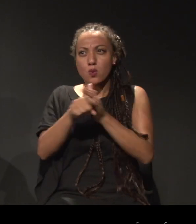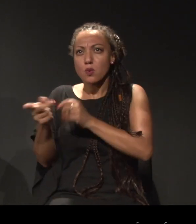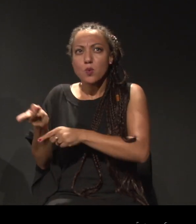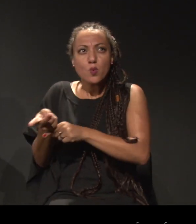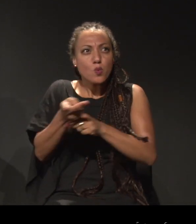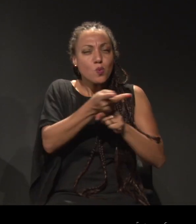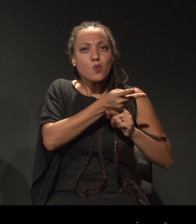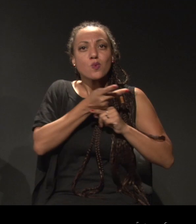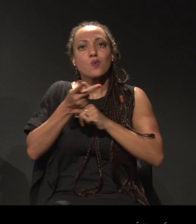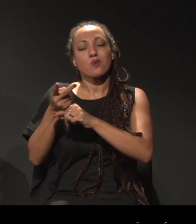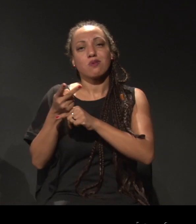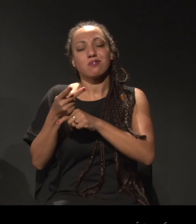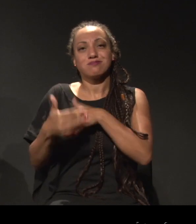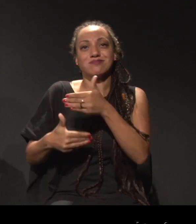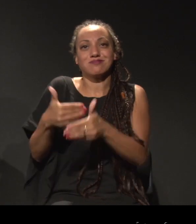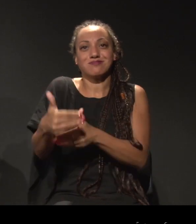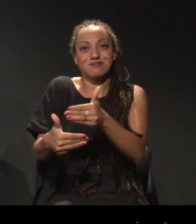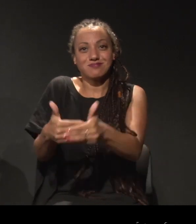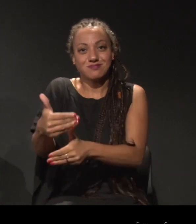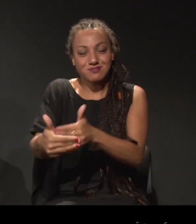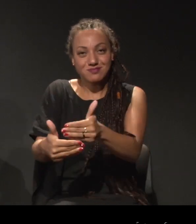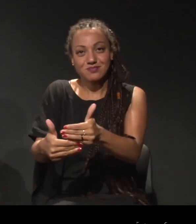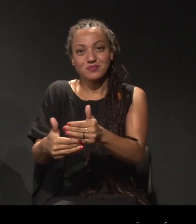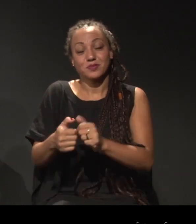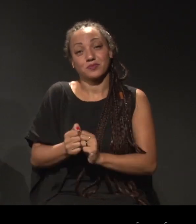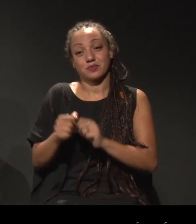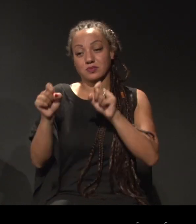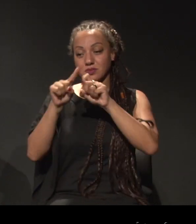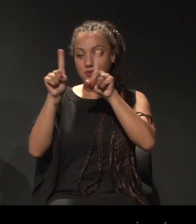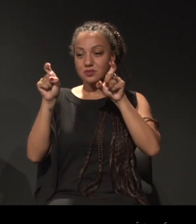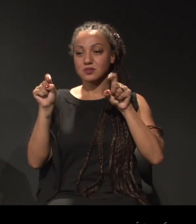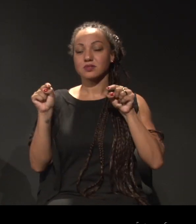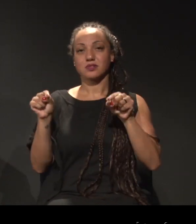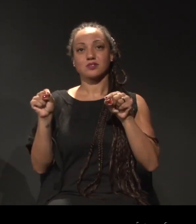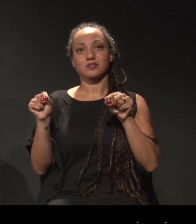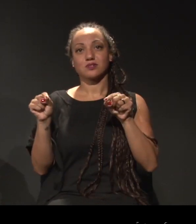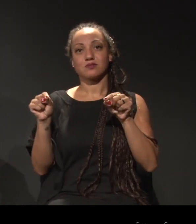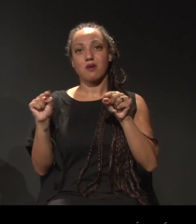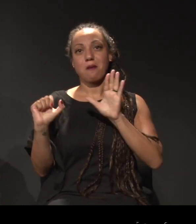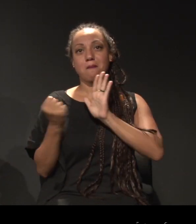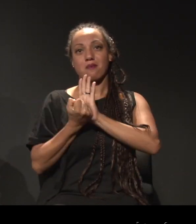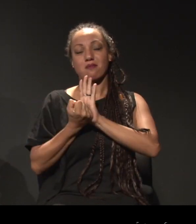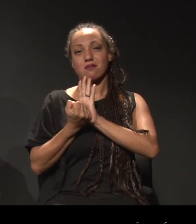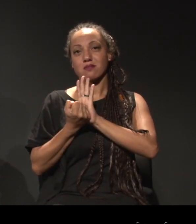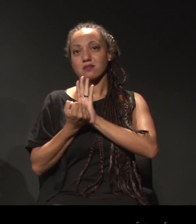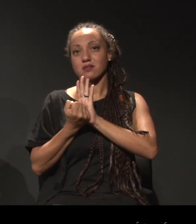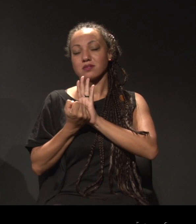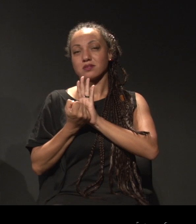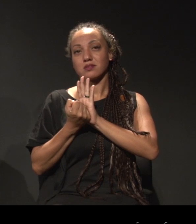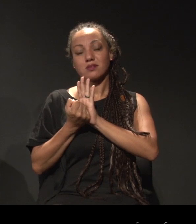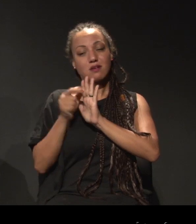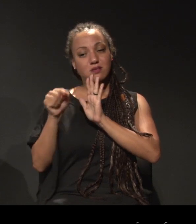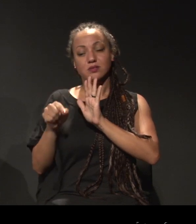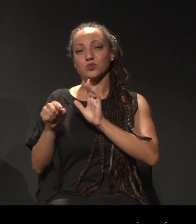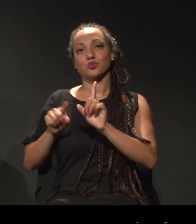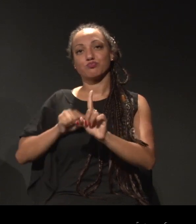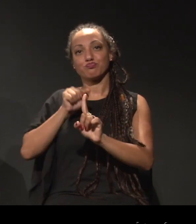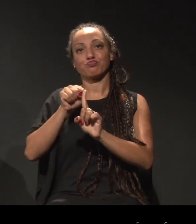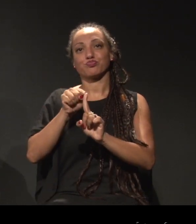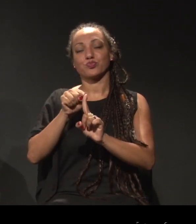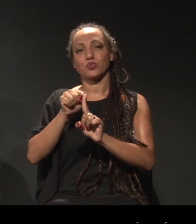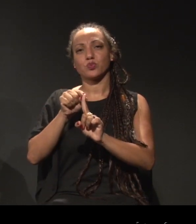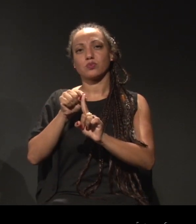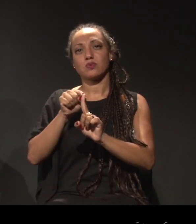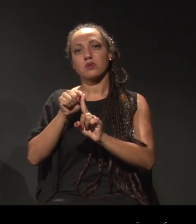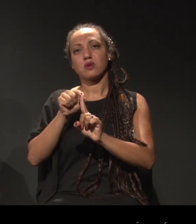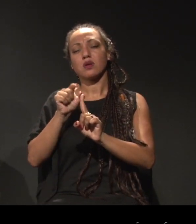E a interrogação que faz parte da logomarca, será que foi sempre esse o mote? O que